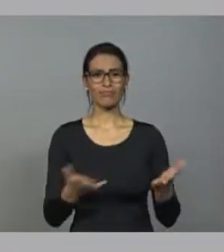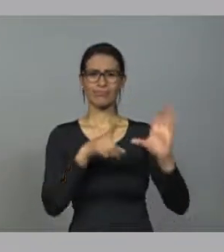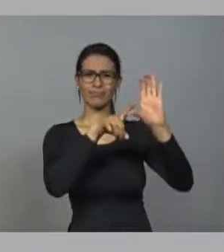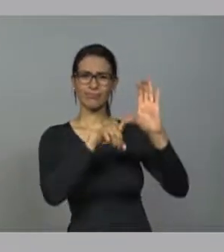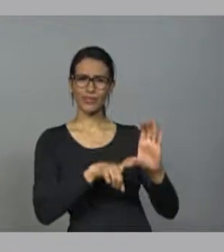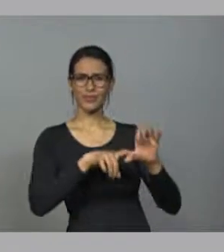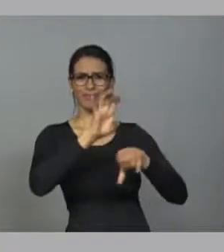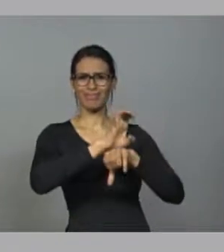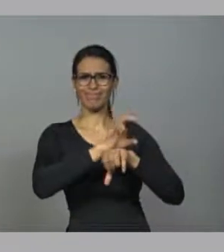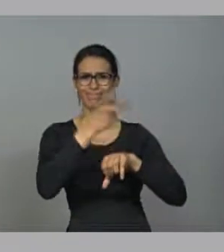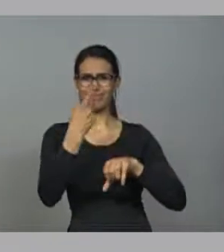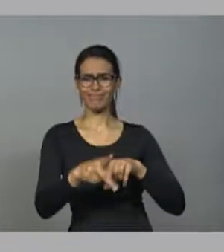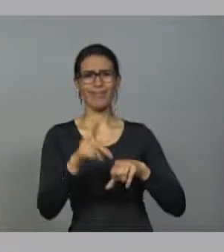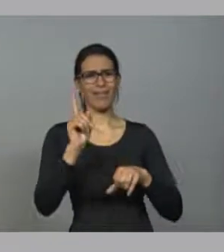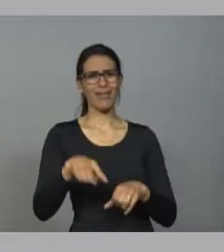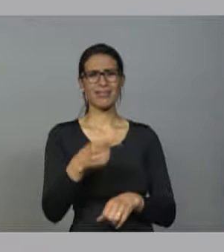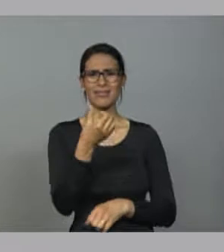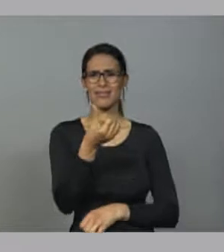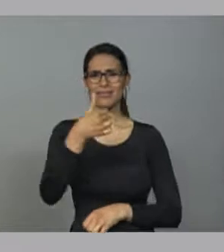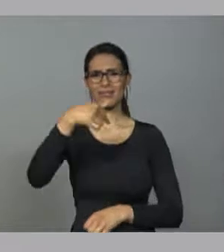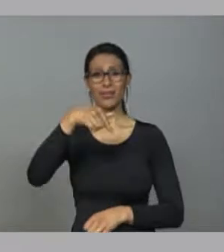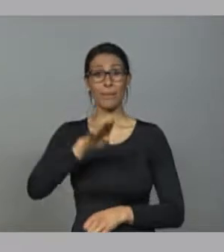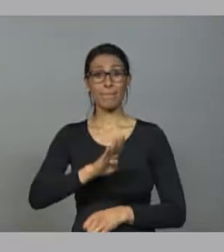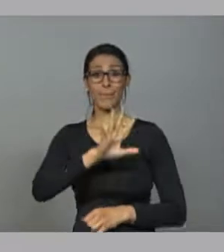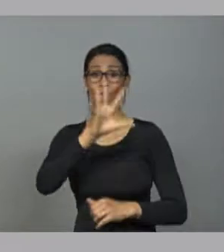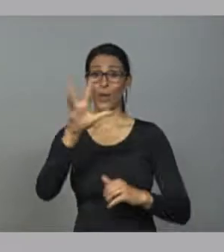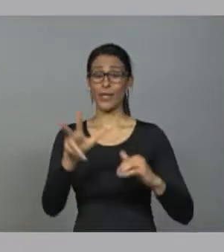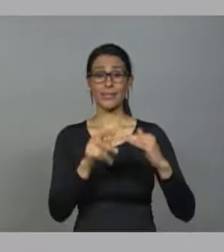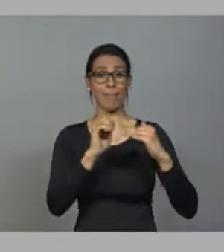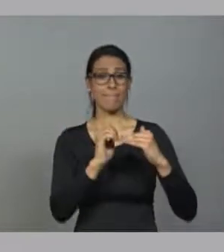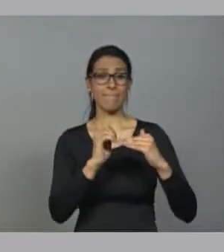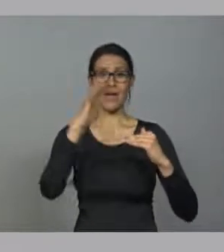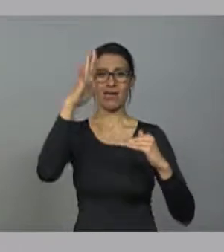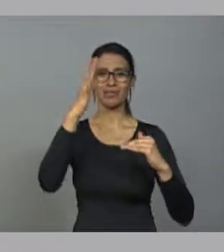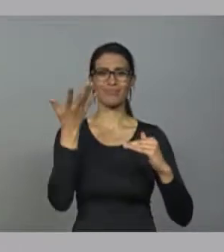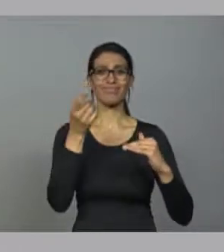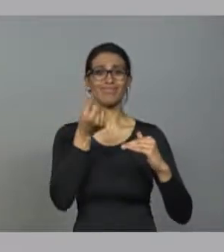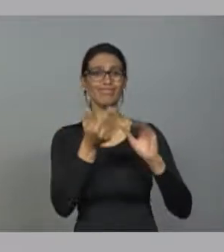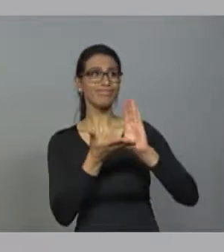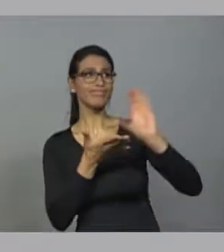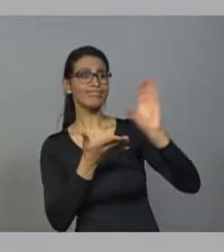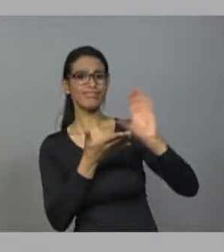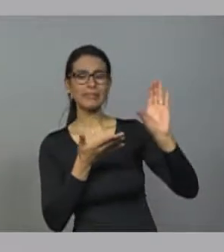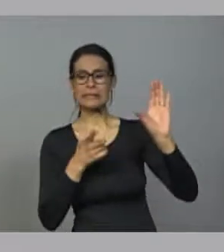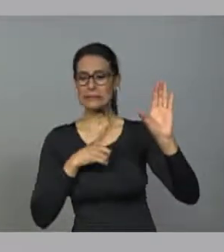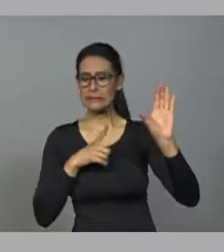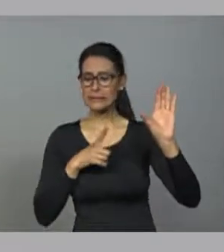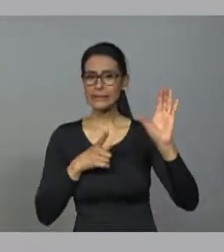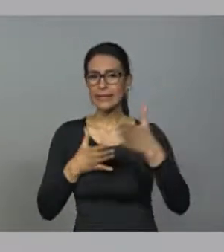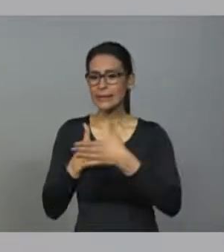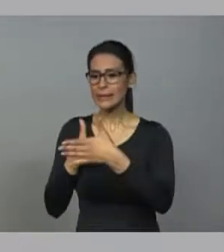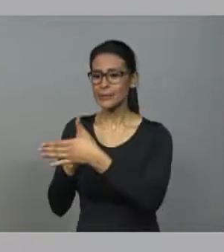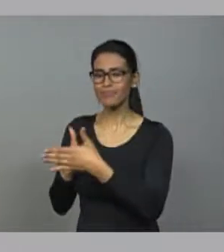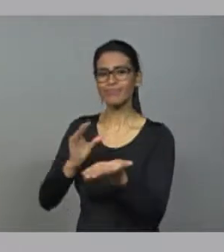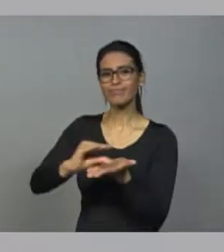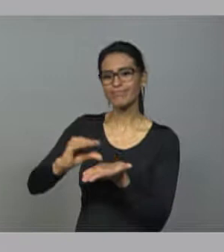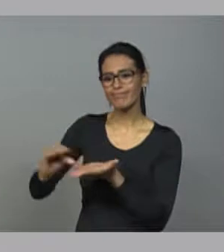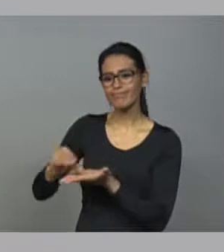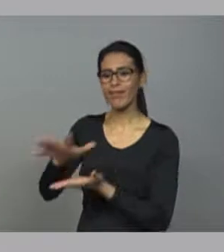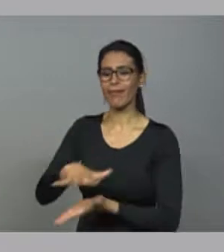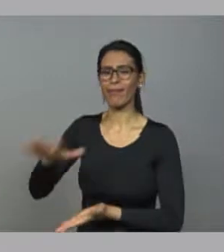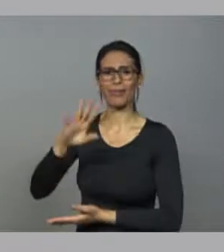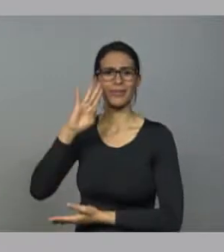superior a 67 bilhões de reais, o que limita investimentos para as principais áreas como segurança,